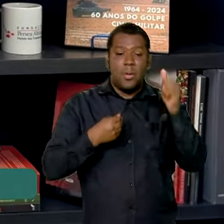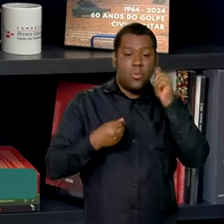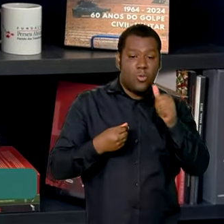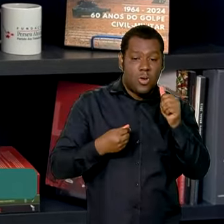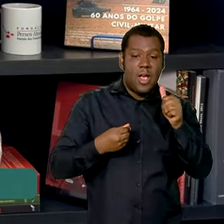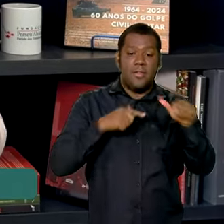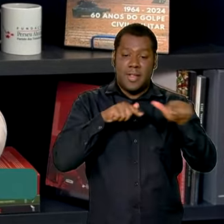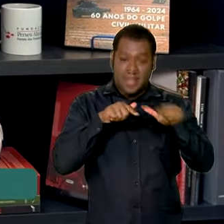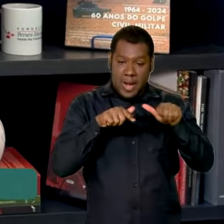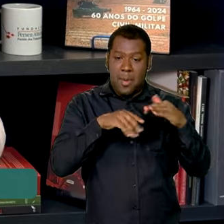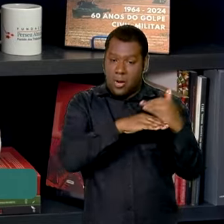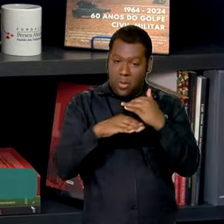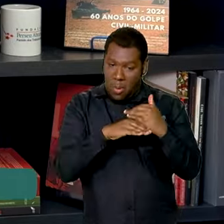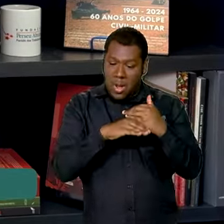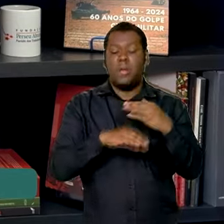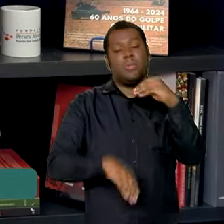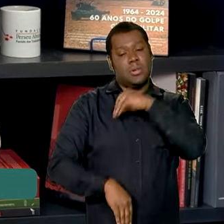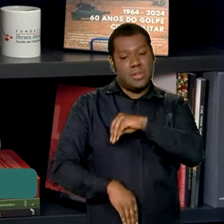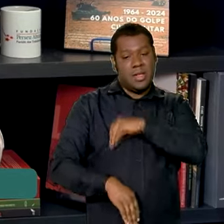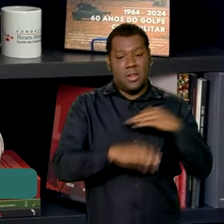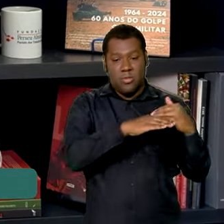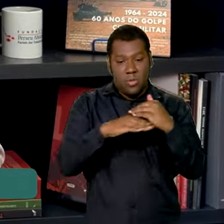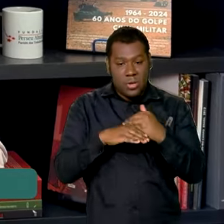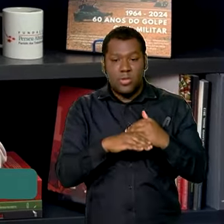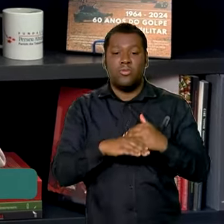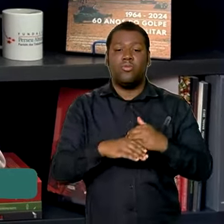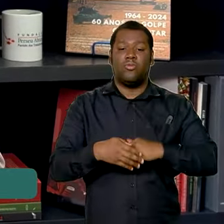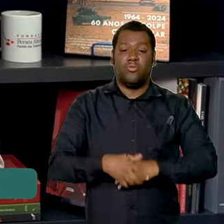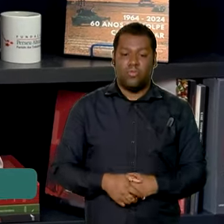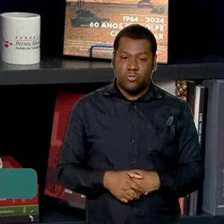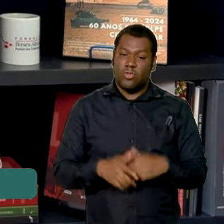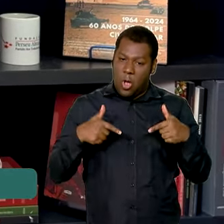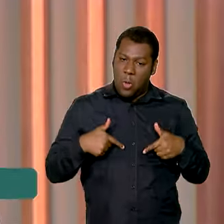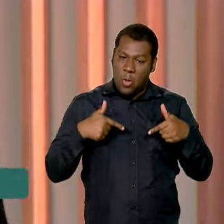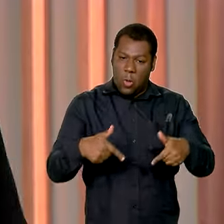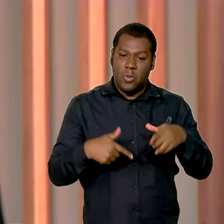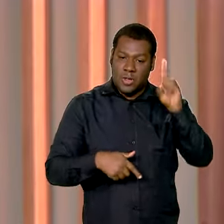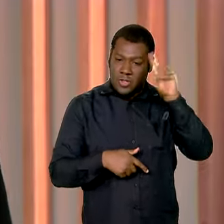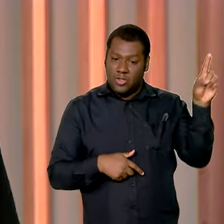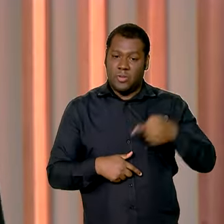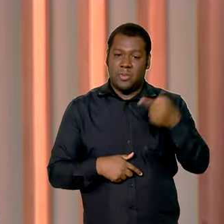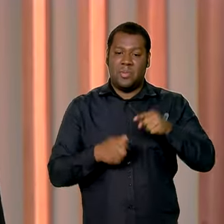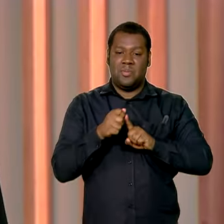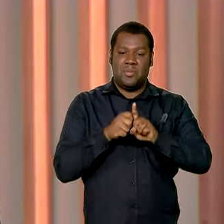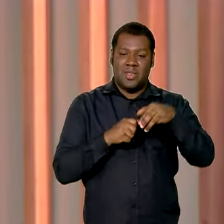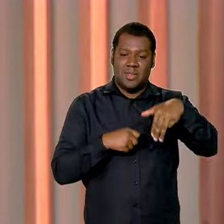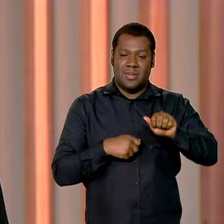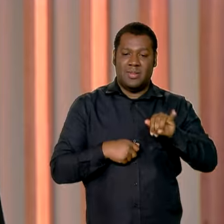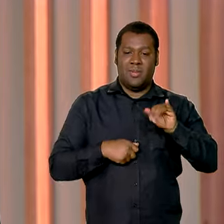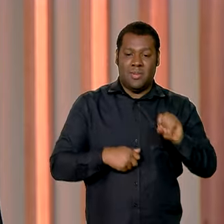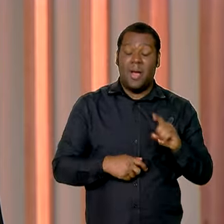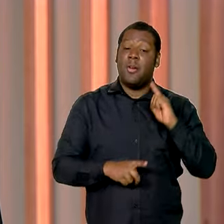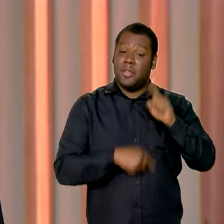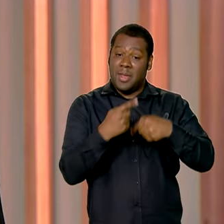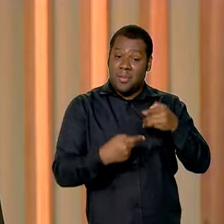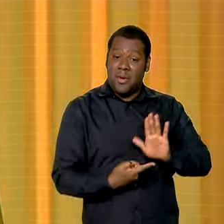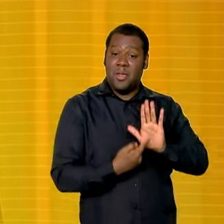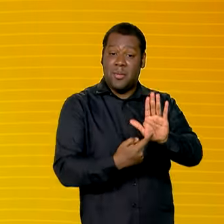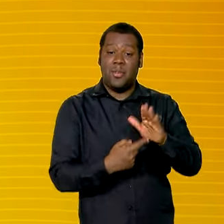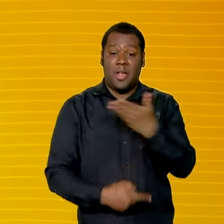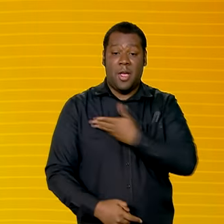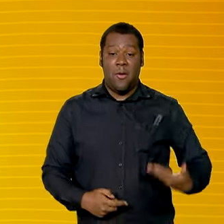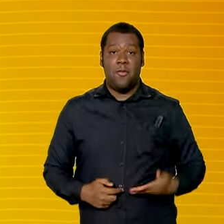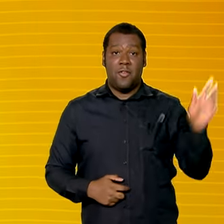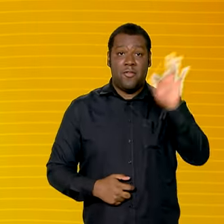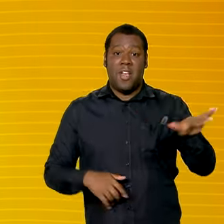Esse é o desafio, essa é a luta que nós temos nesse 1º de maio. E veja a seguir, governo federal